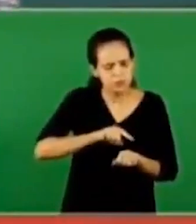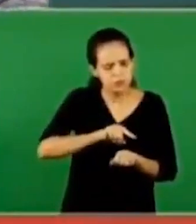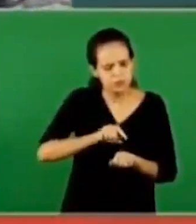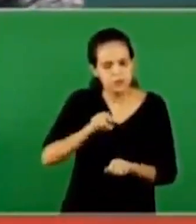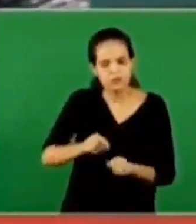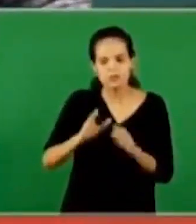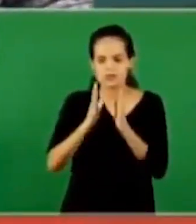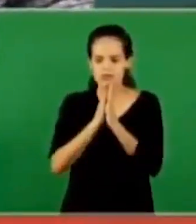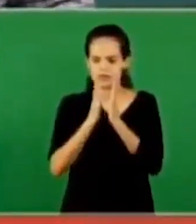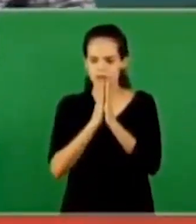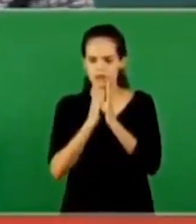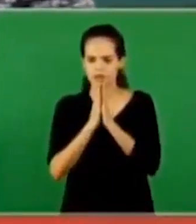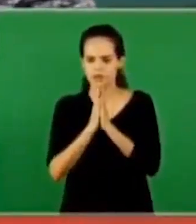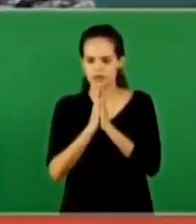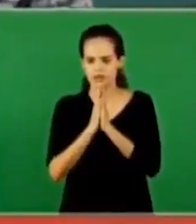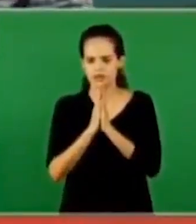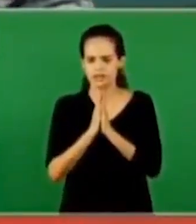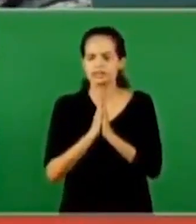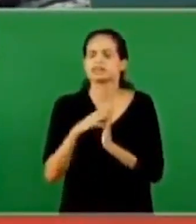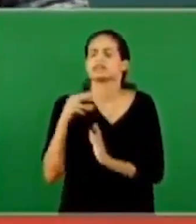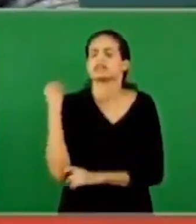E até hoje não houve resposta.